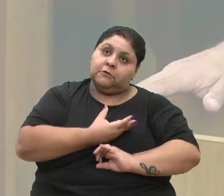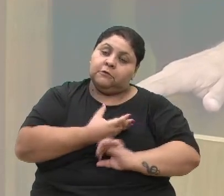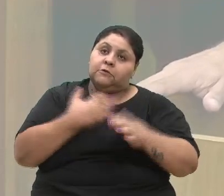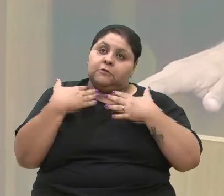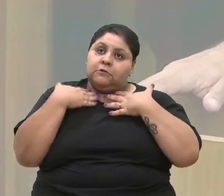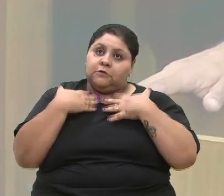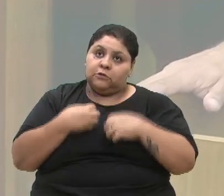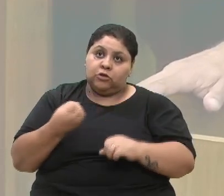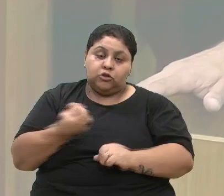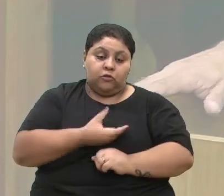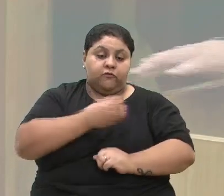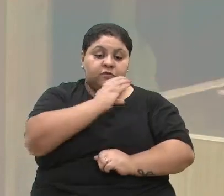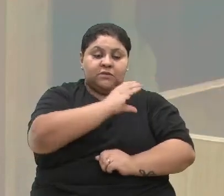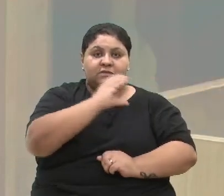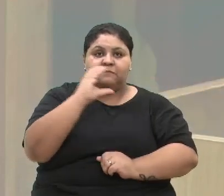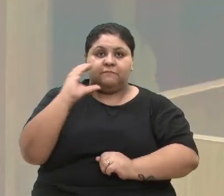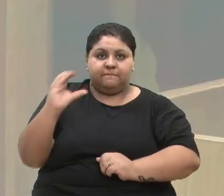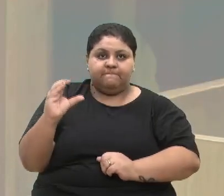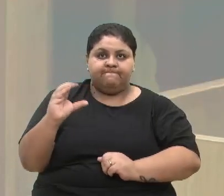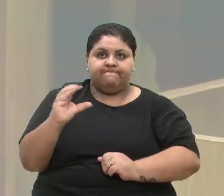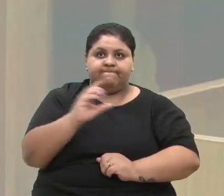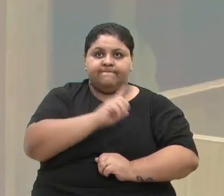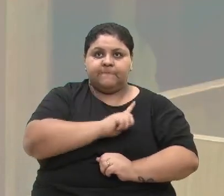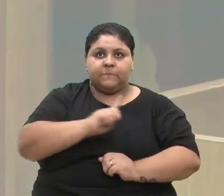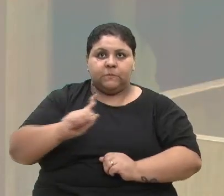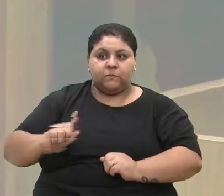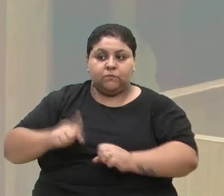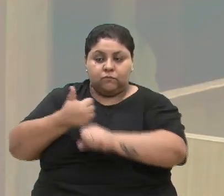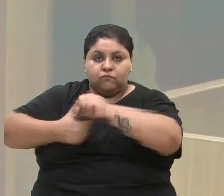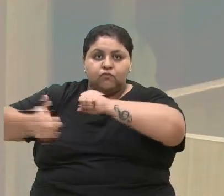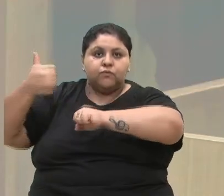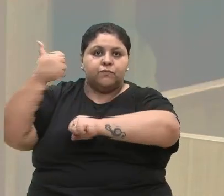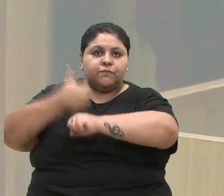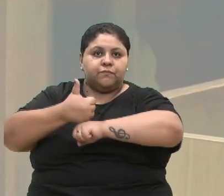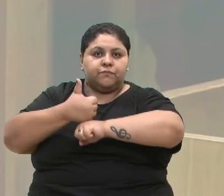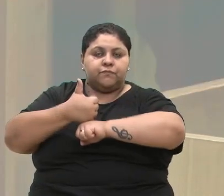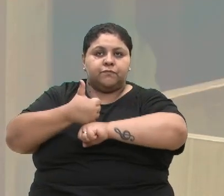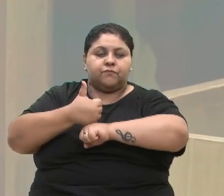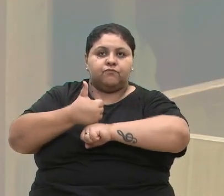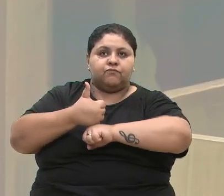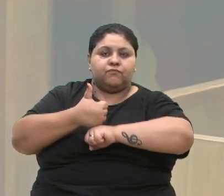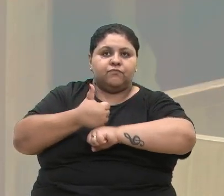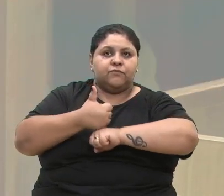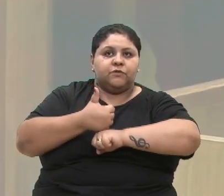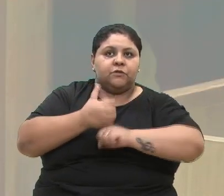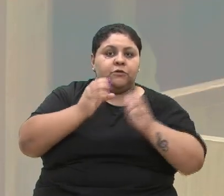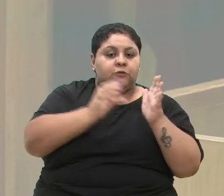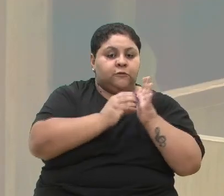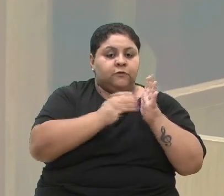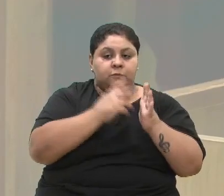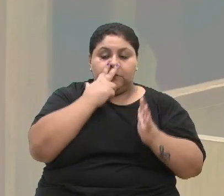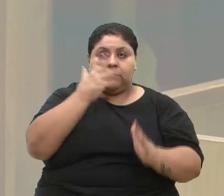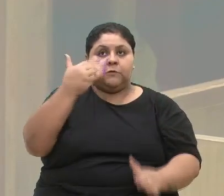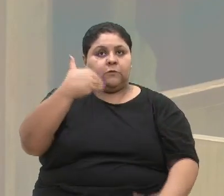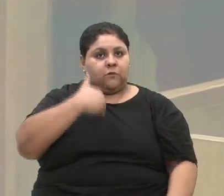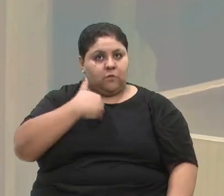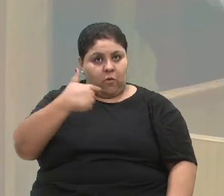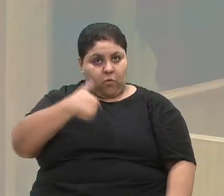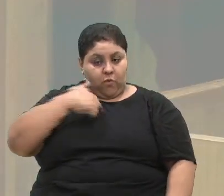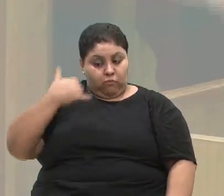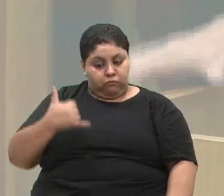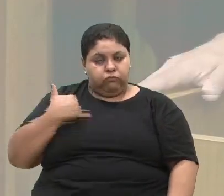os novos CCs do governo subsequente. Os servidores, assim como eu, com muito orgulho,